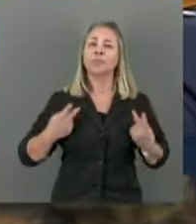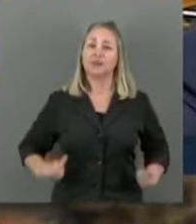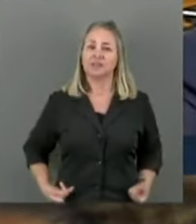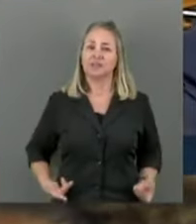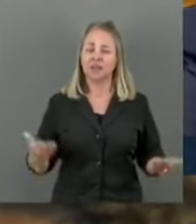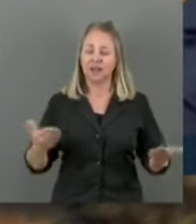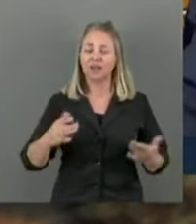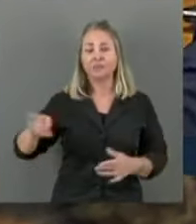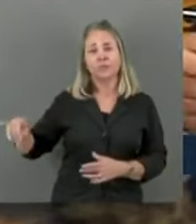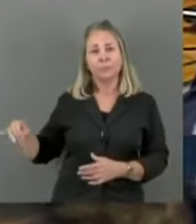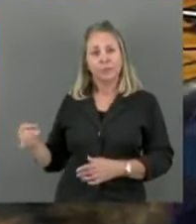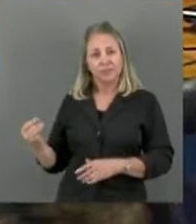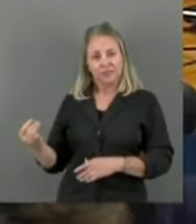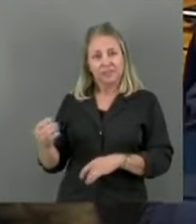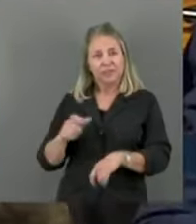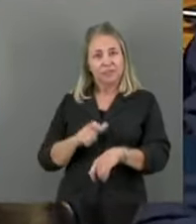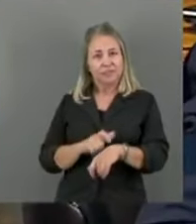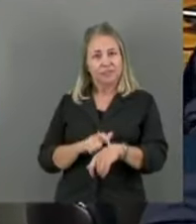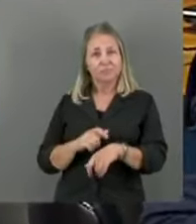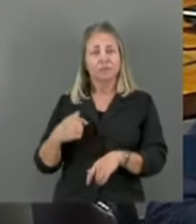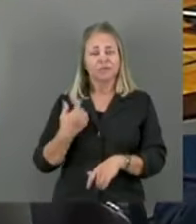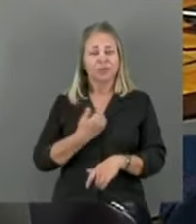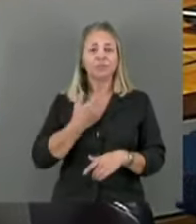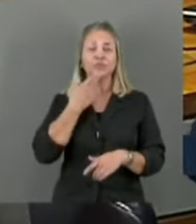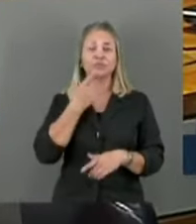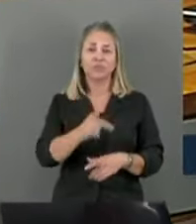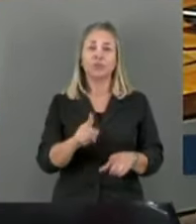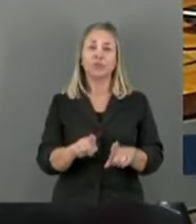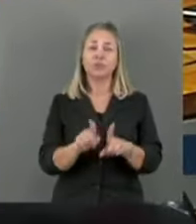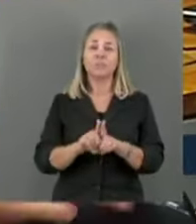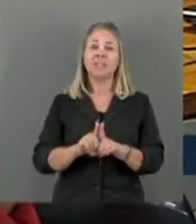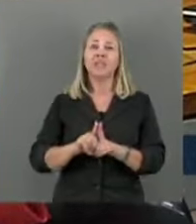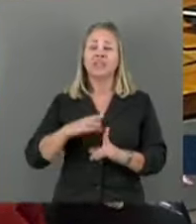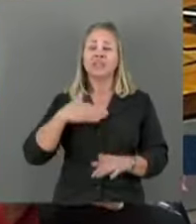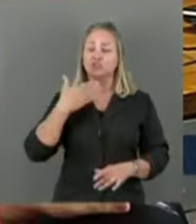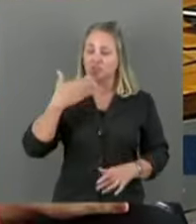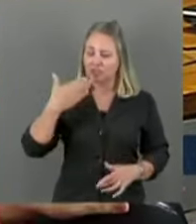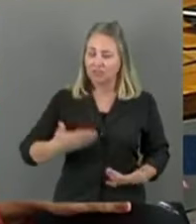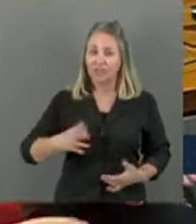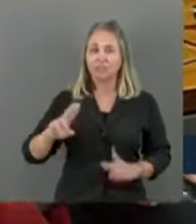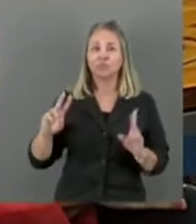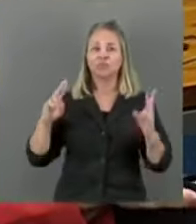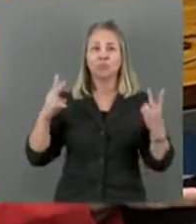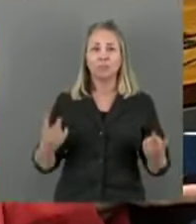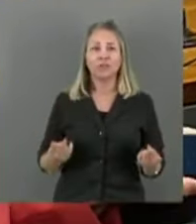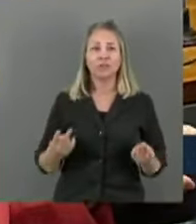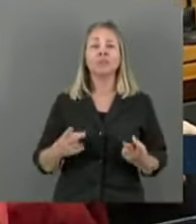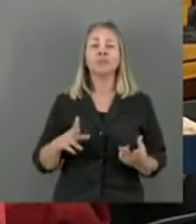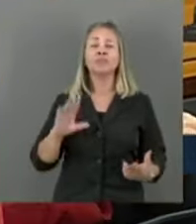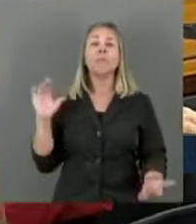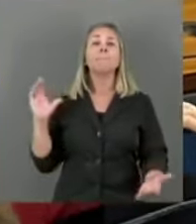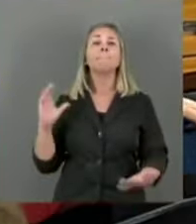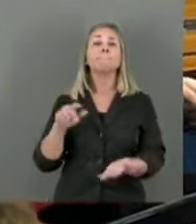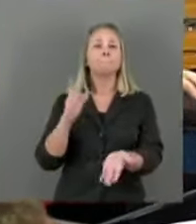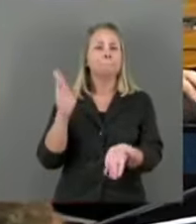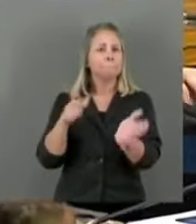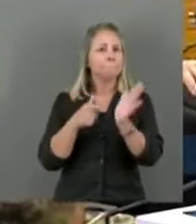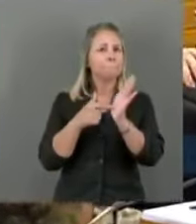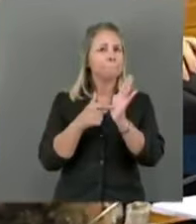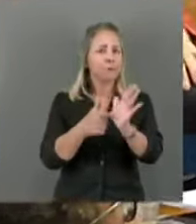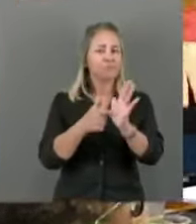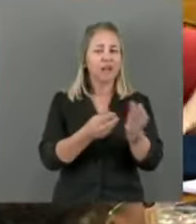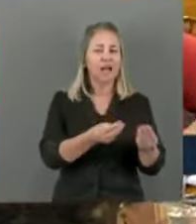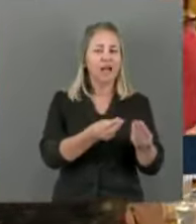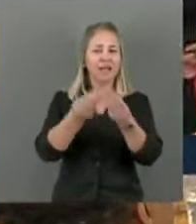Vou aproveitar aqui, já que a gente entrou na questão da dignidade humana, e vou materializar a